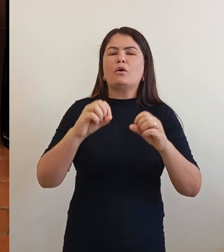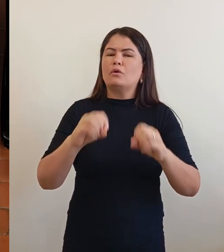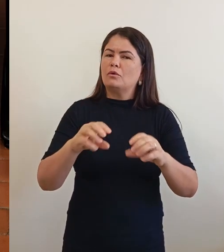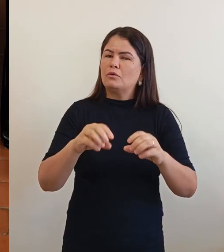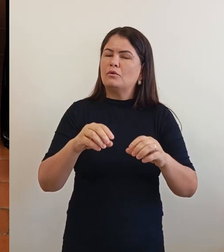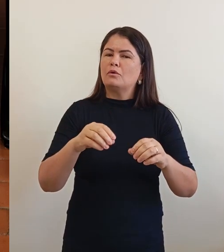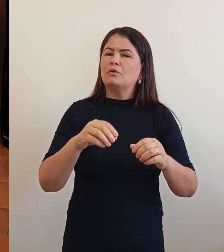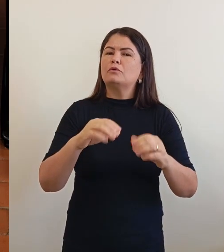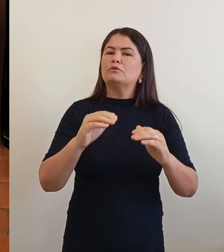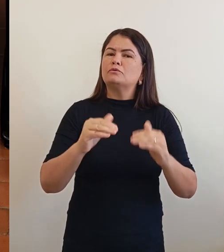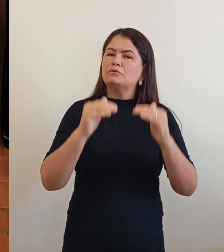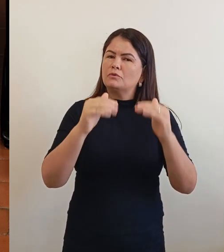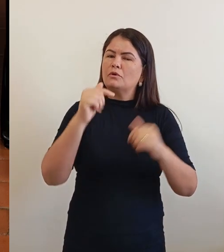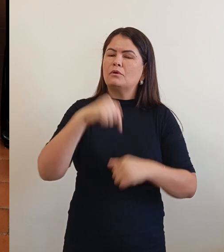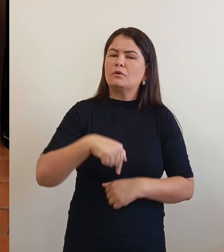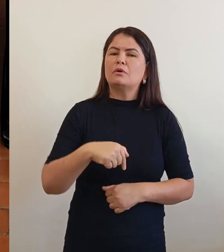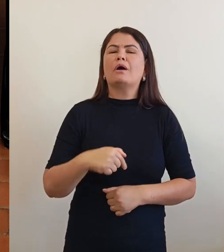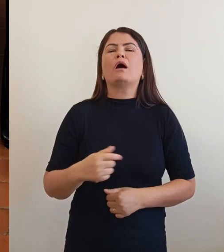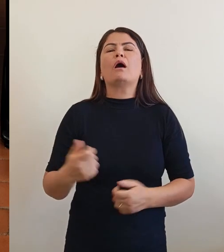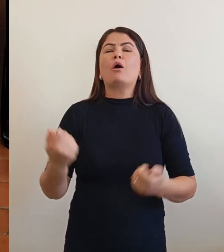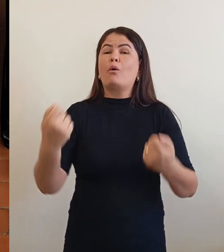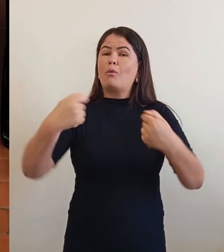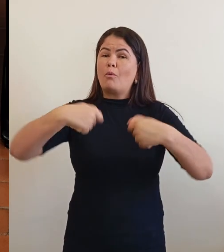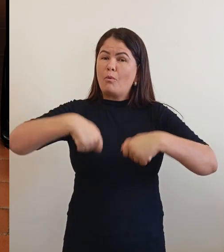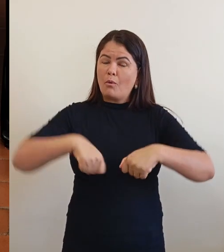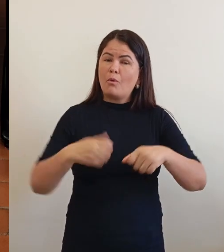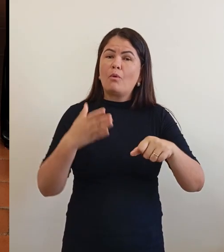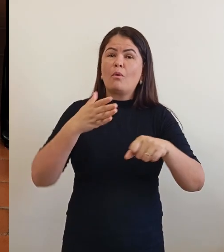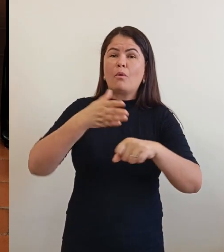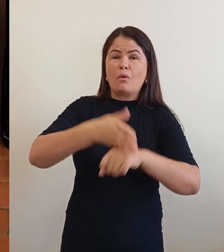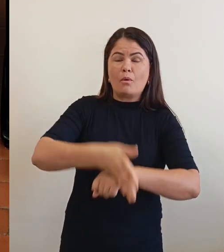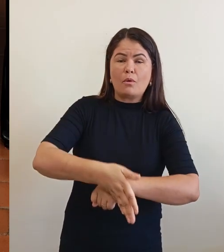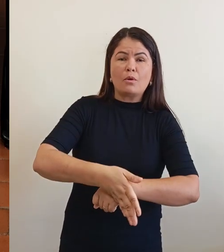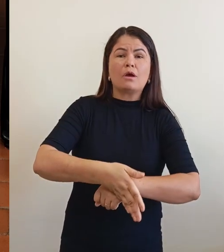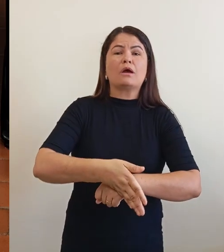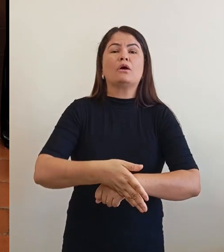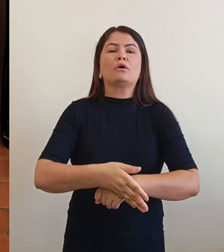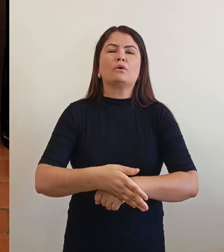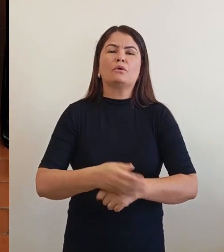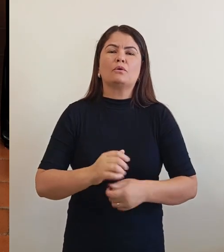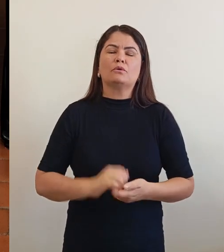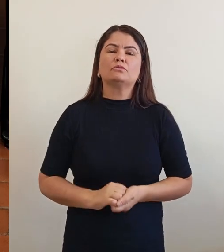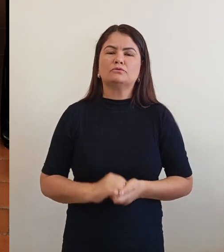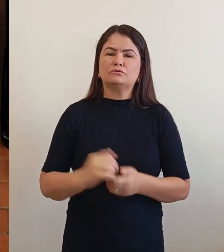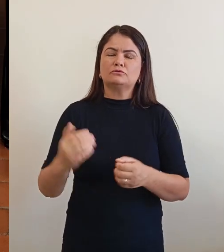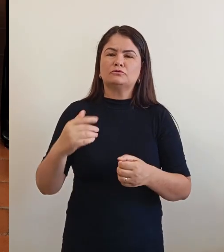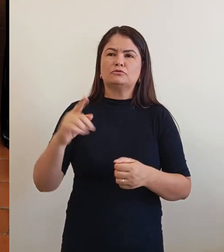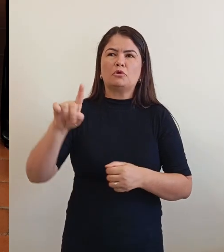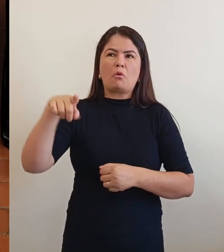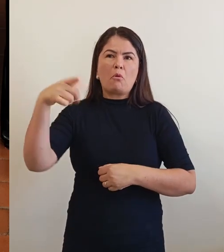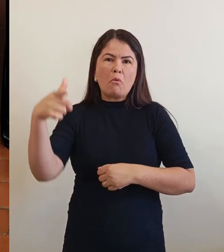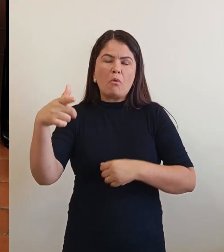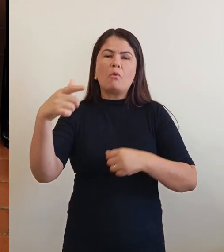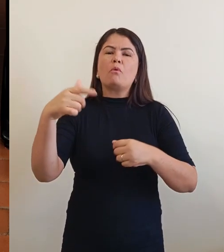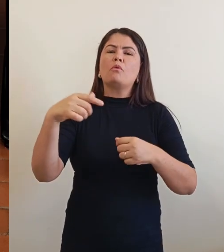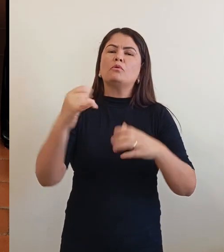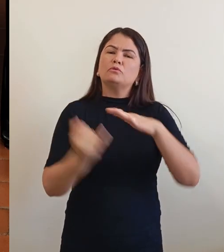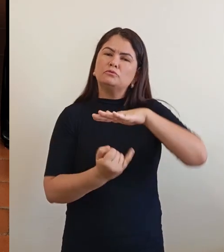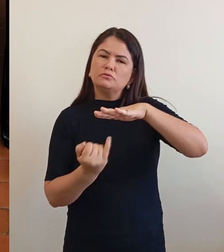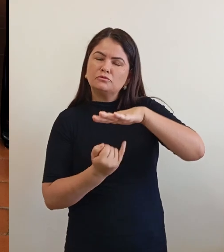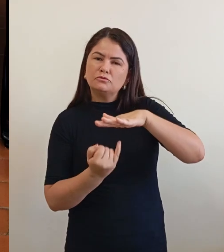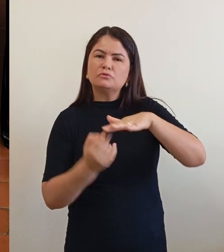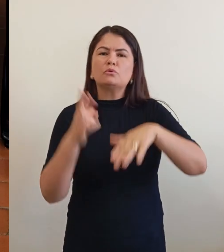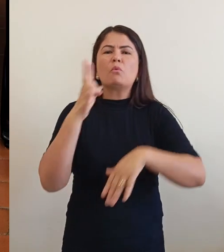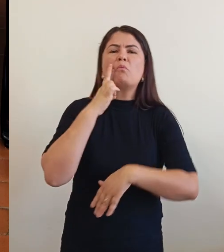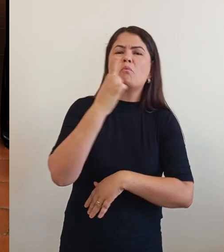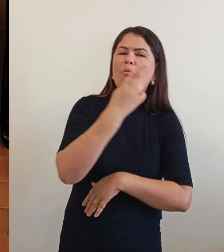Na impossibilidade de acesso dos estudantes, das estudantes, de outras instituições ao restaurante universitário